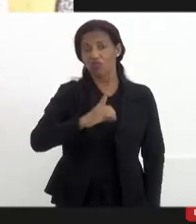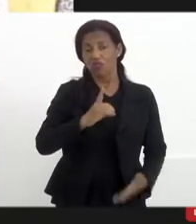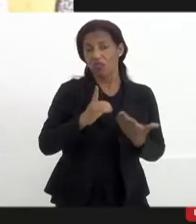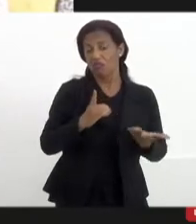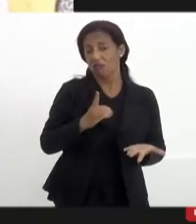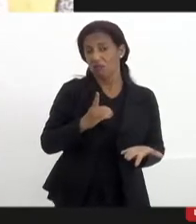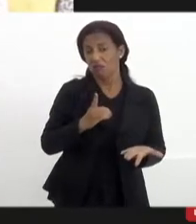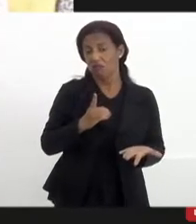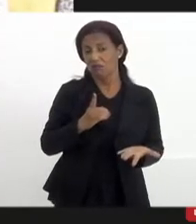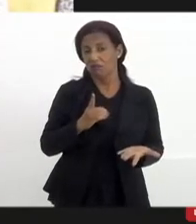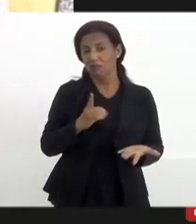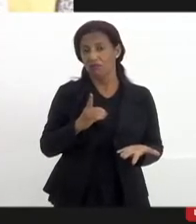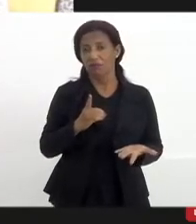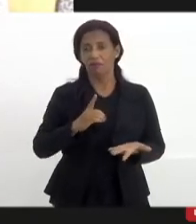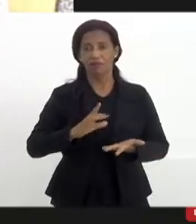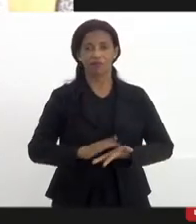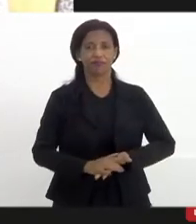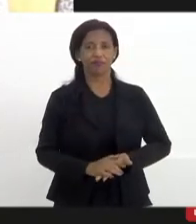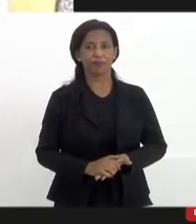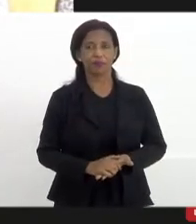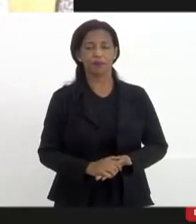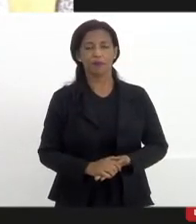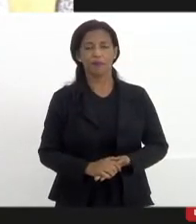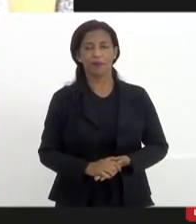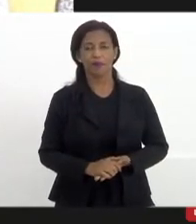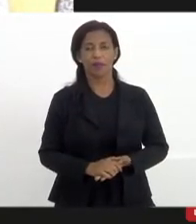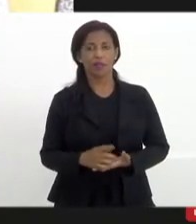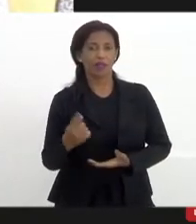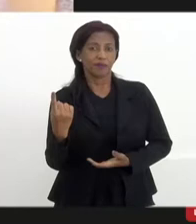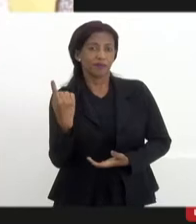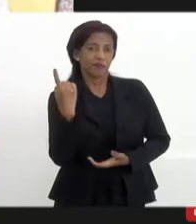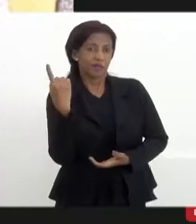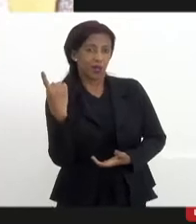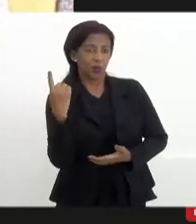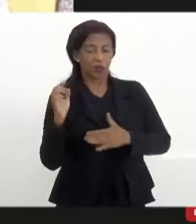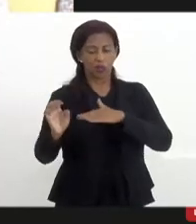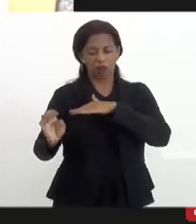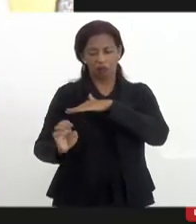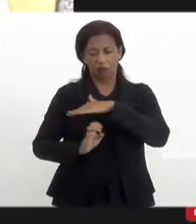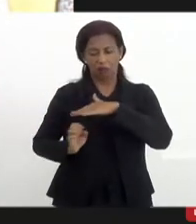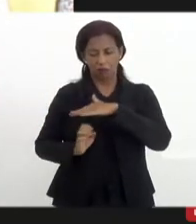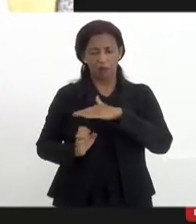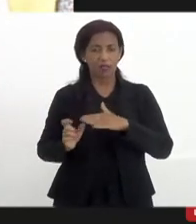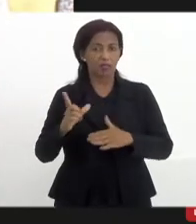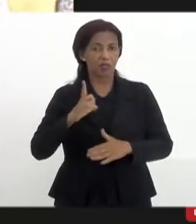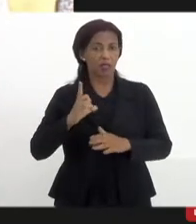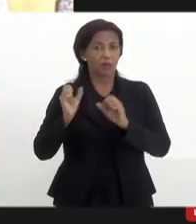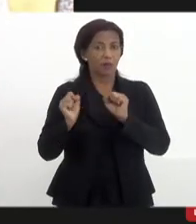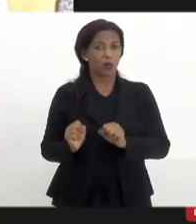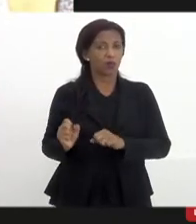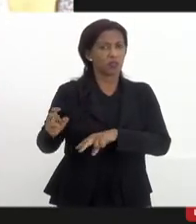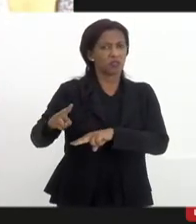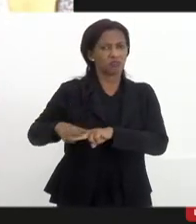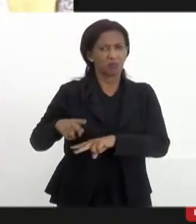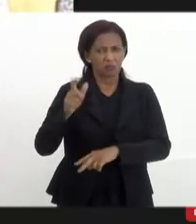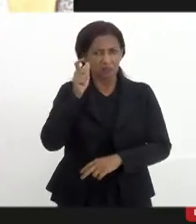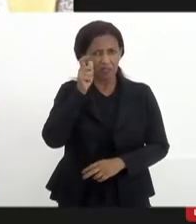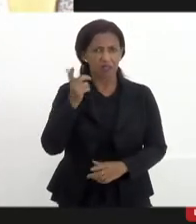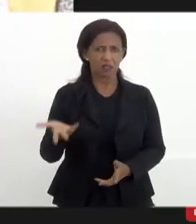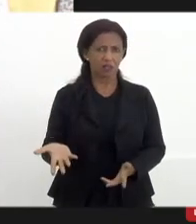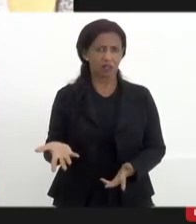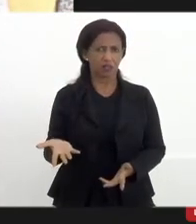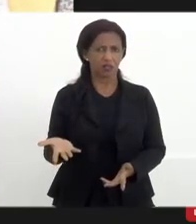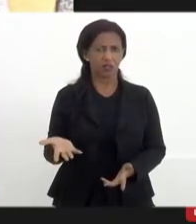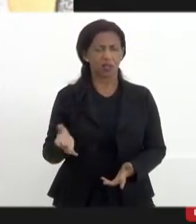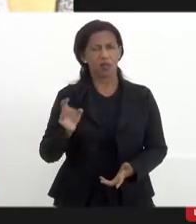a única agência reguladora que tem poder de prisão. É interessante isso, mas é